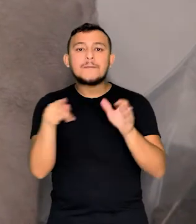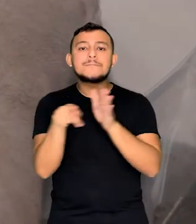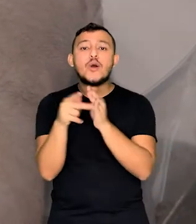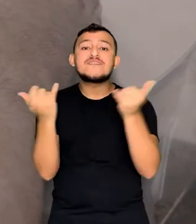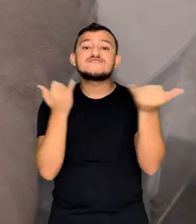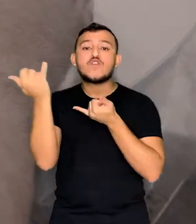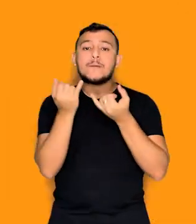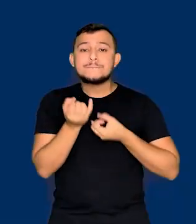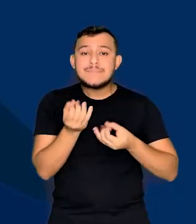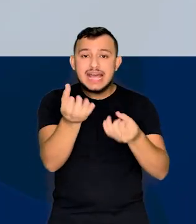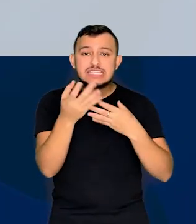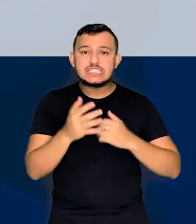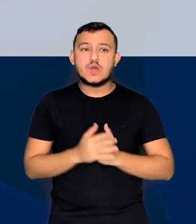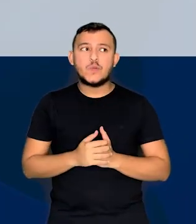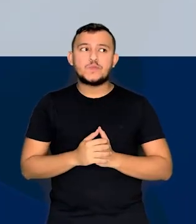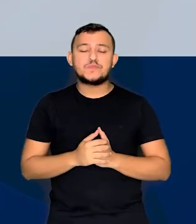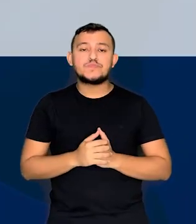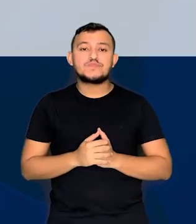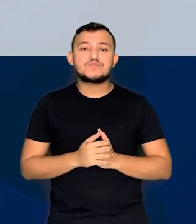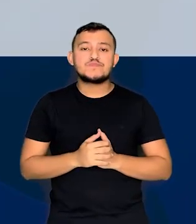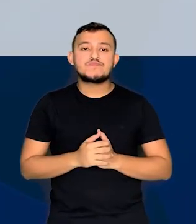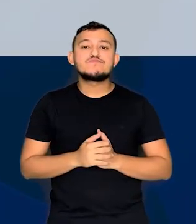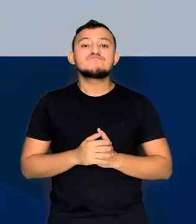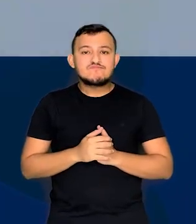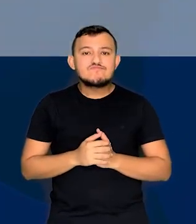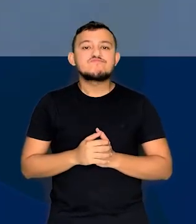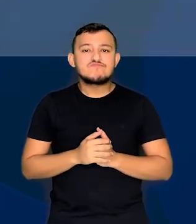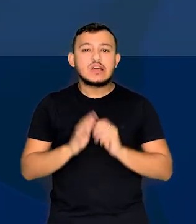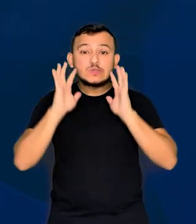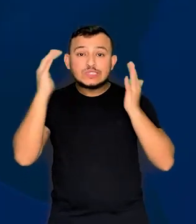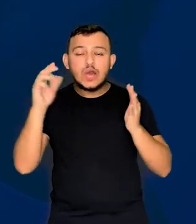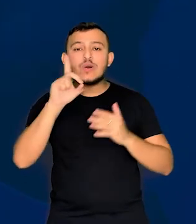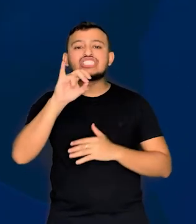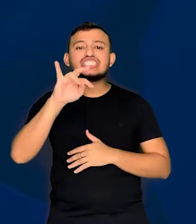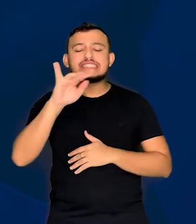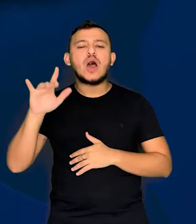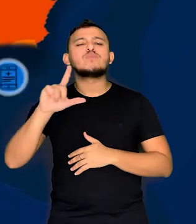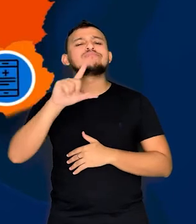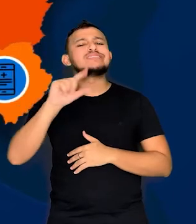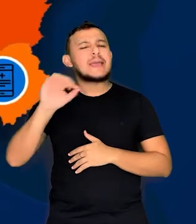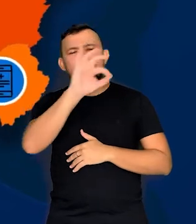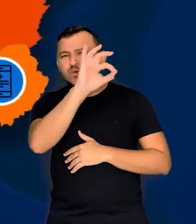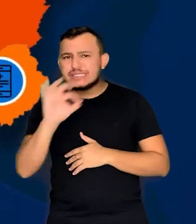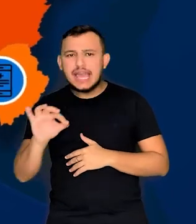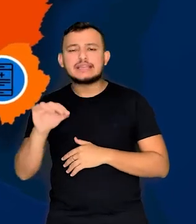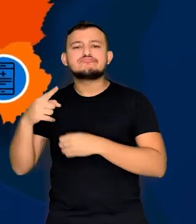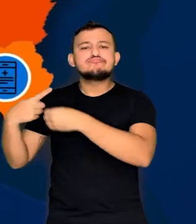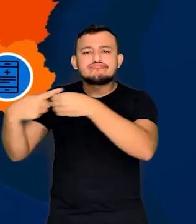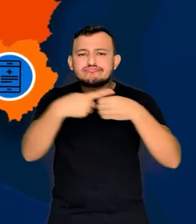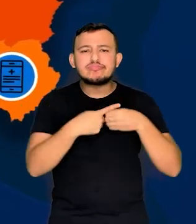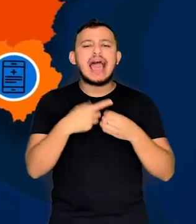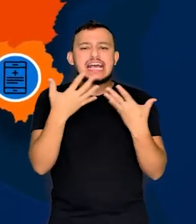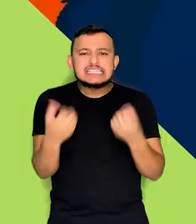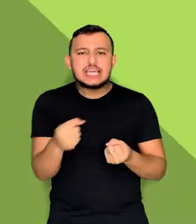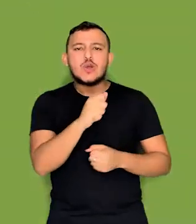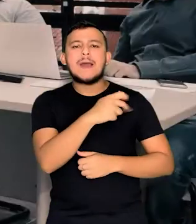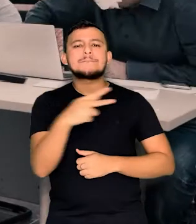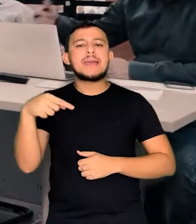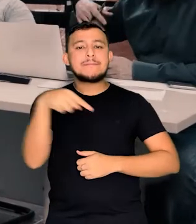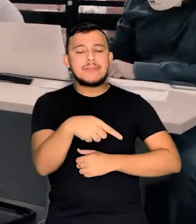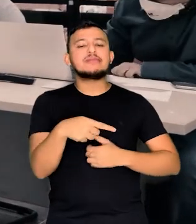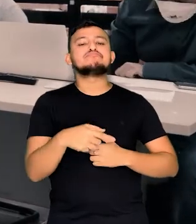de informações. Soluções digitais com 100% de adesão dos secretários de saúde municipais.